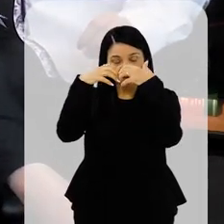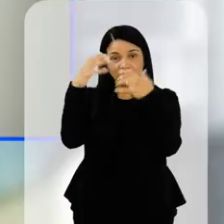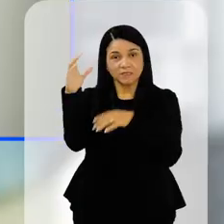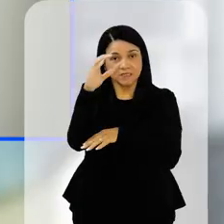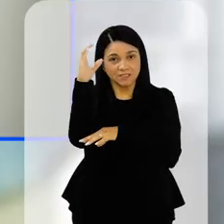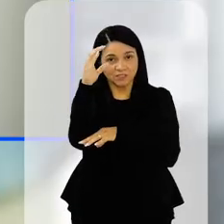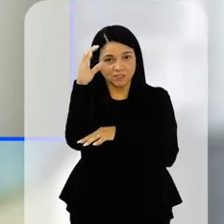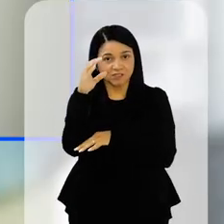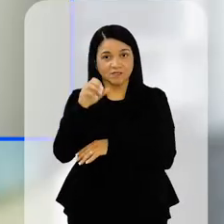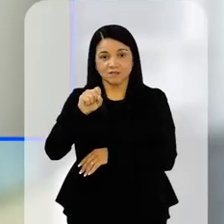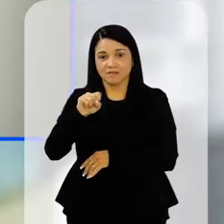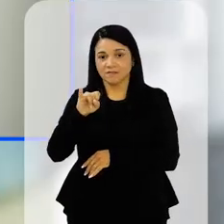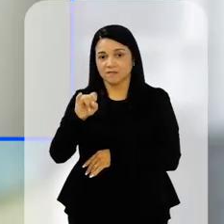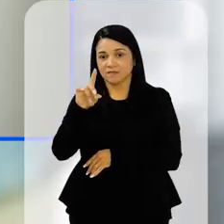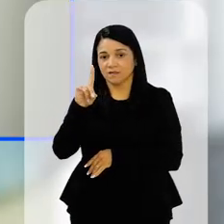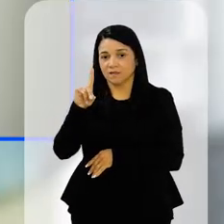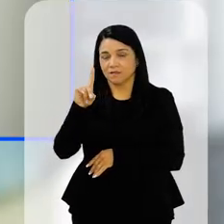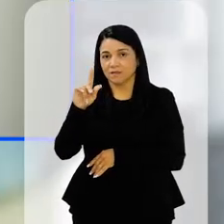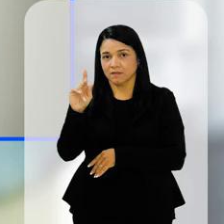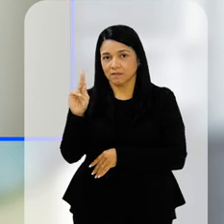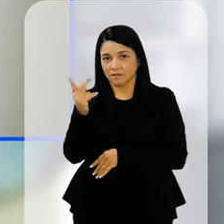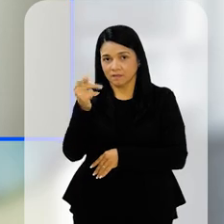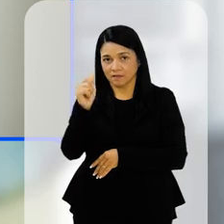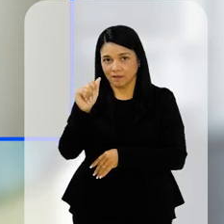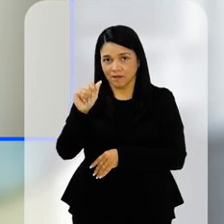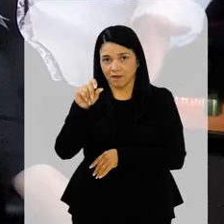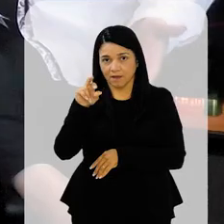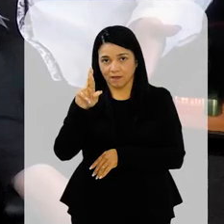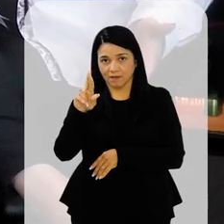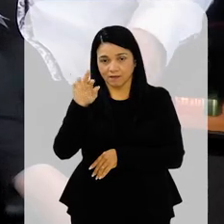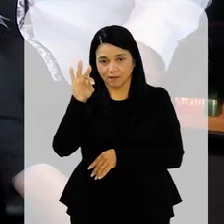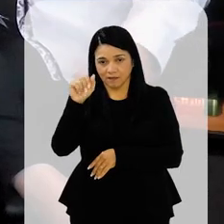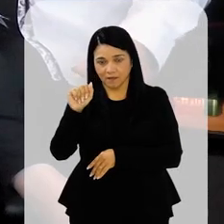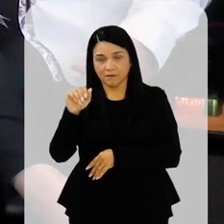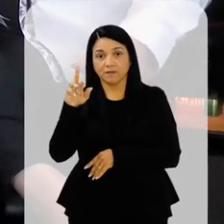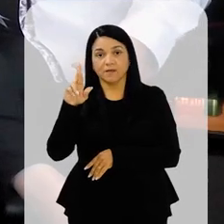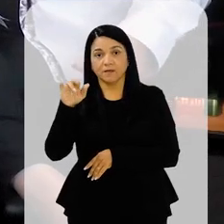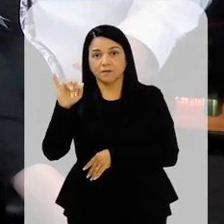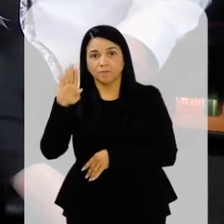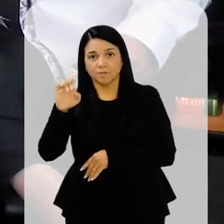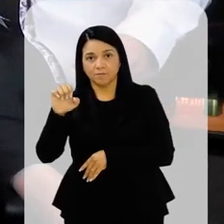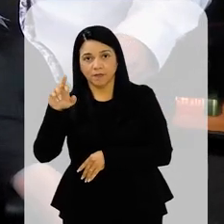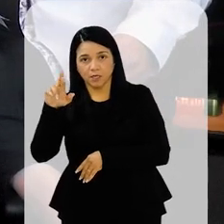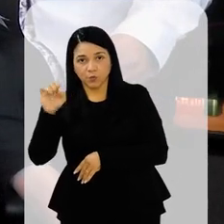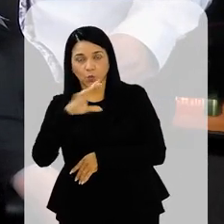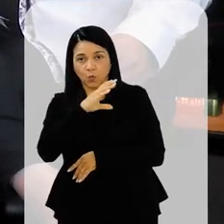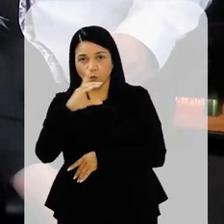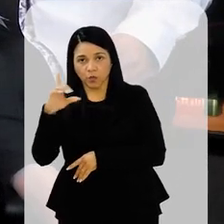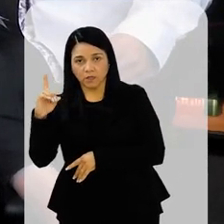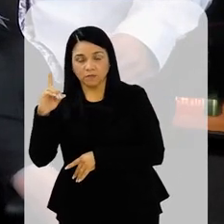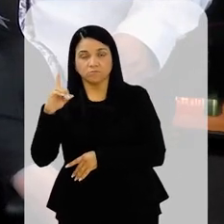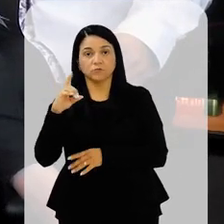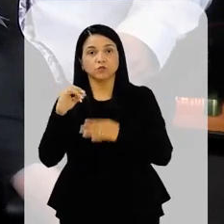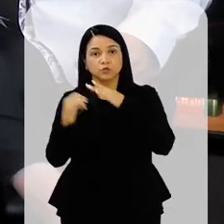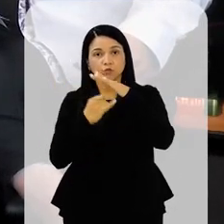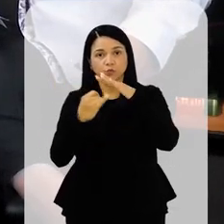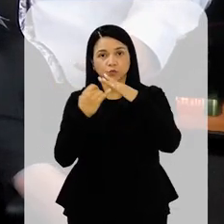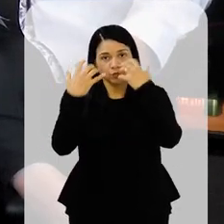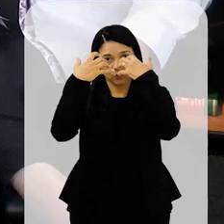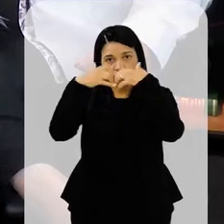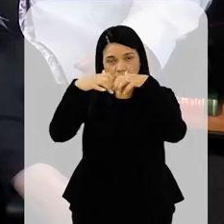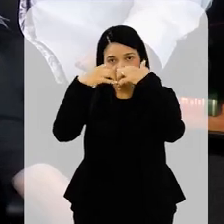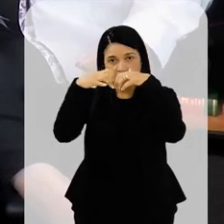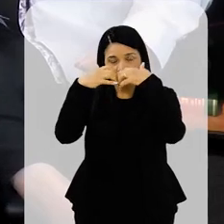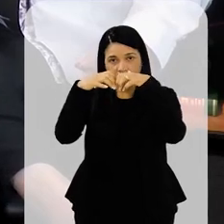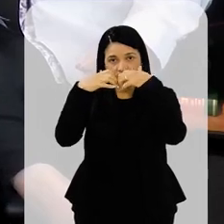Ribeiro, que coordena o Laboratório de Memória, Sono e Sonhos do Instituto do Cérebro da Universidade Federal do Rio